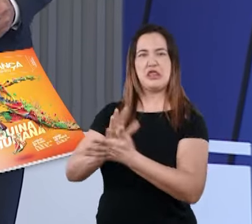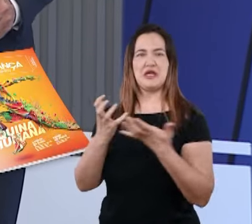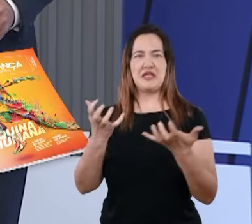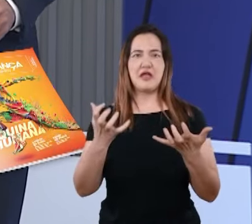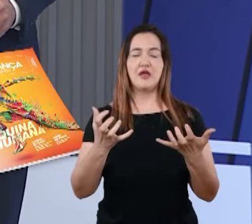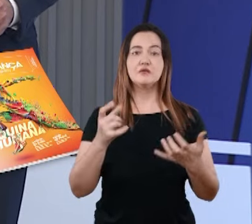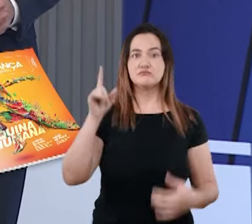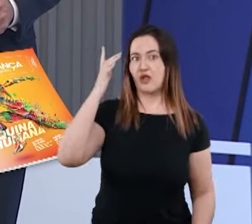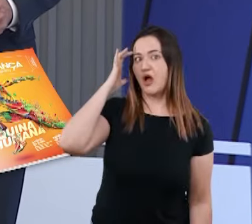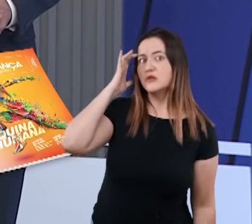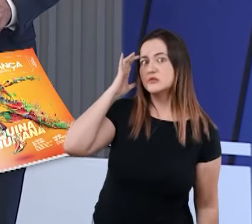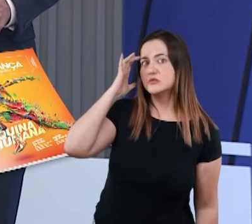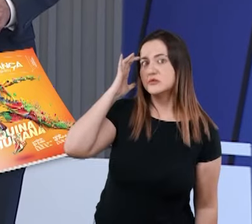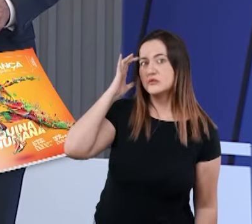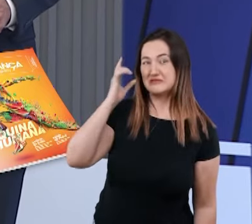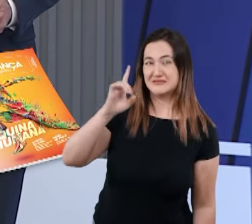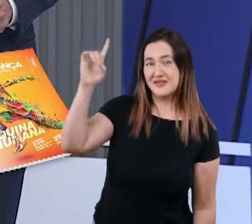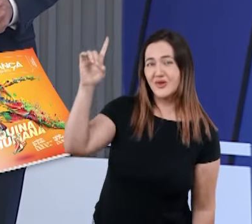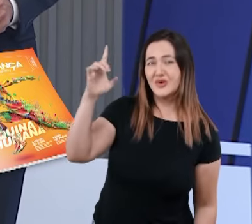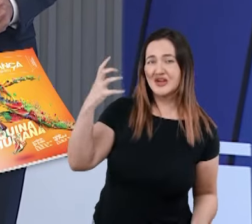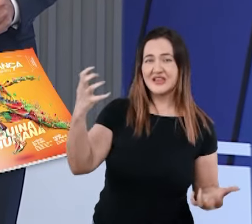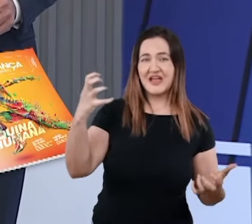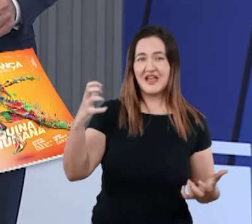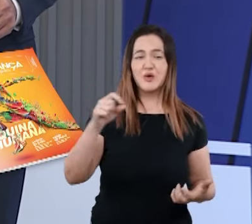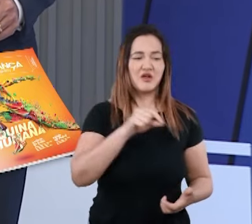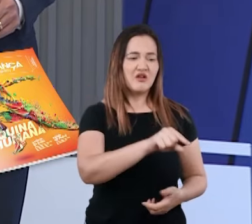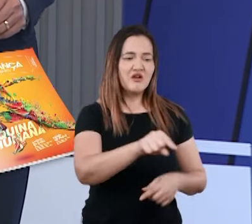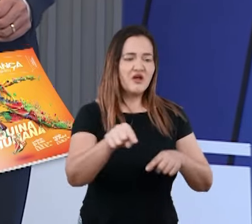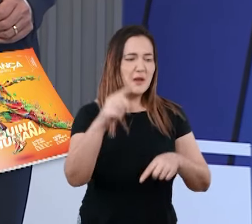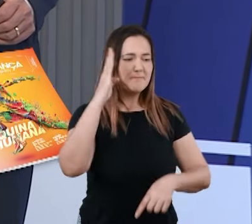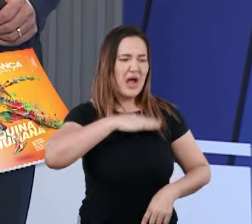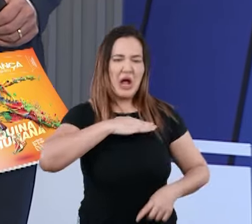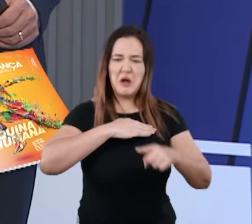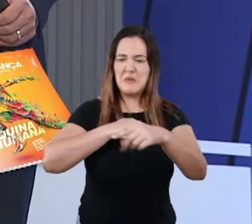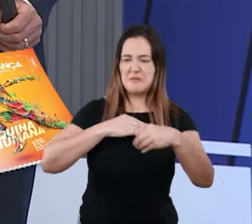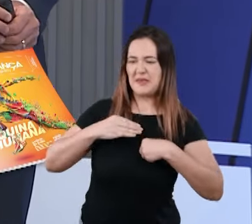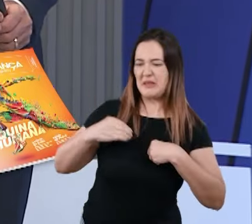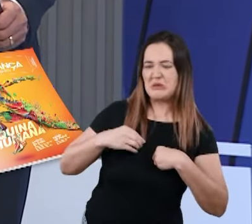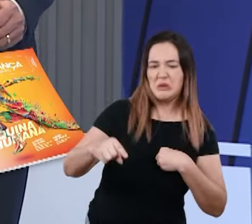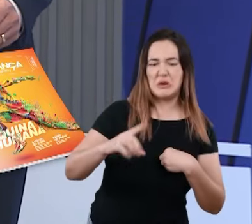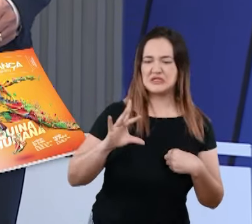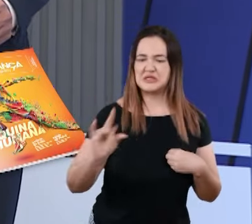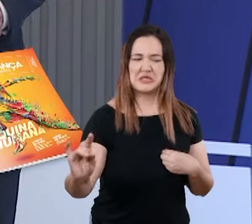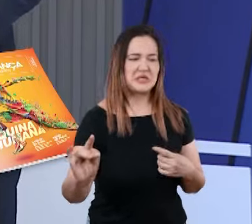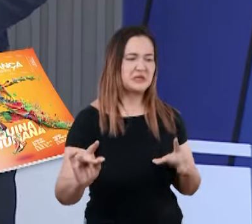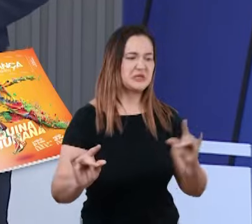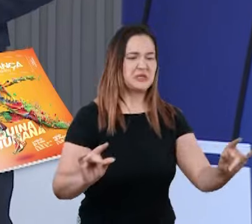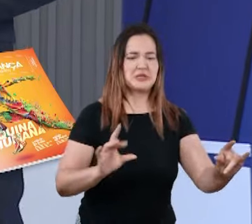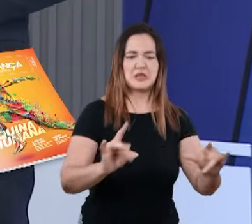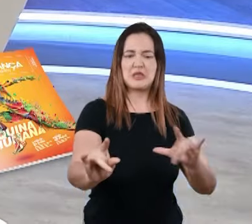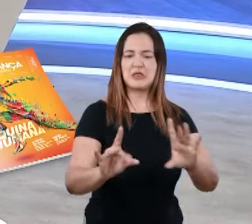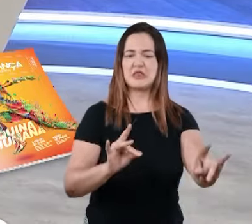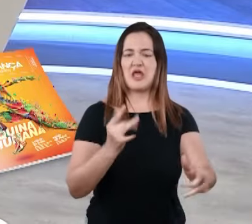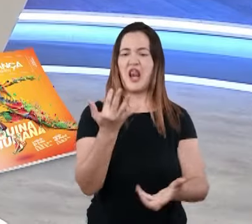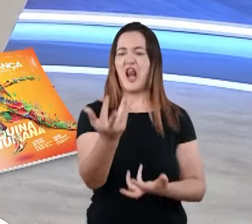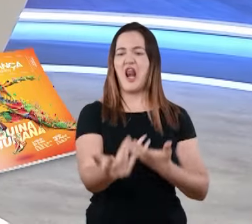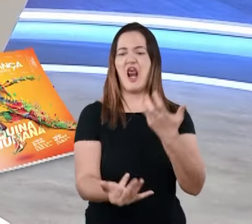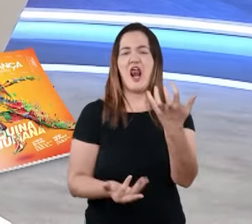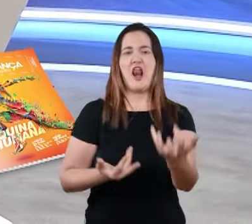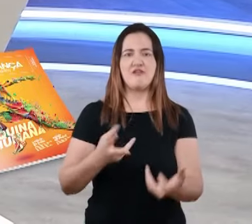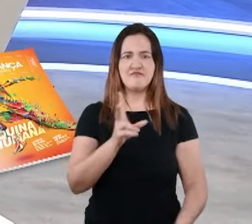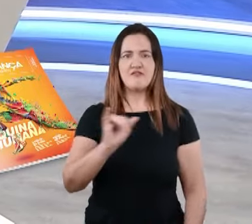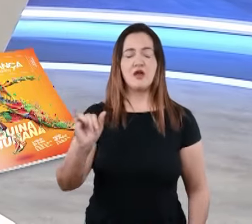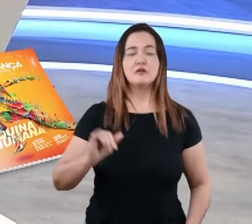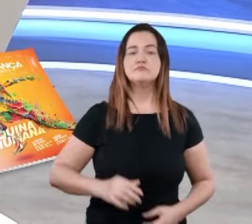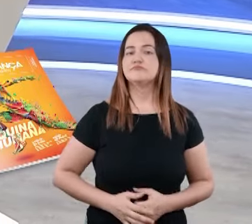Deus nervoso, um Deus que apenas se alegra com a punição? Longe disso